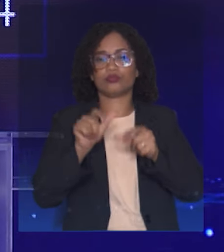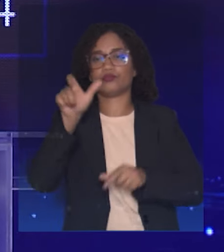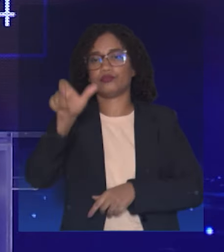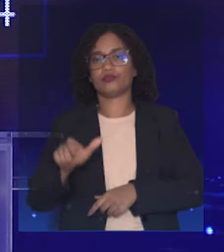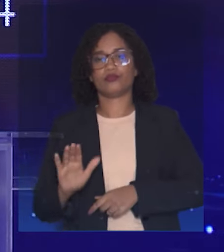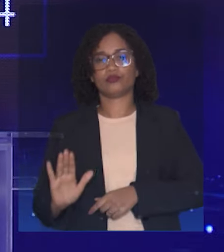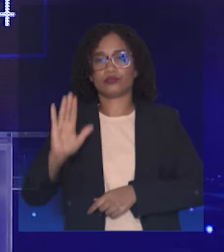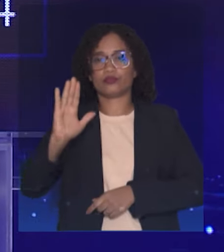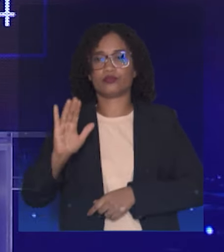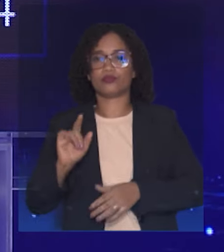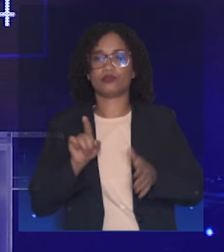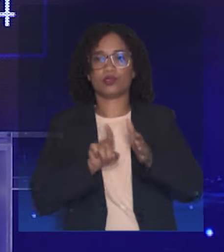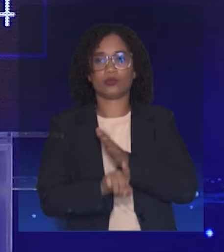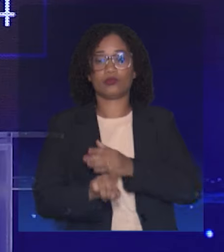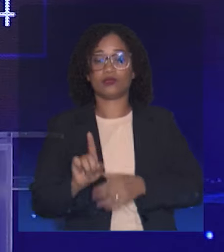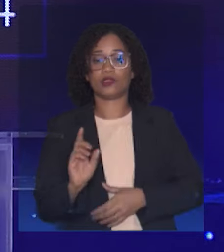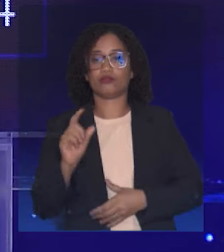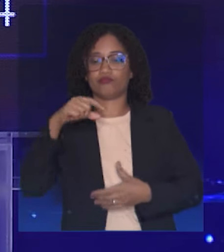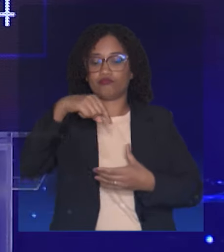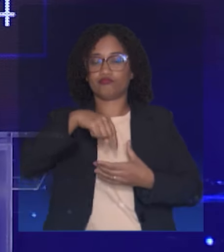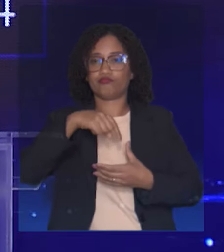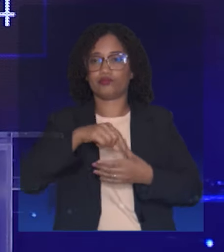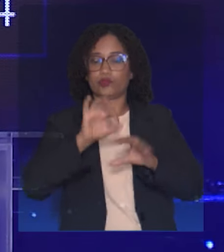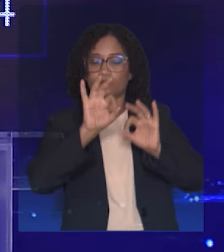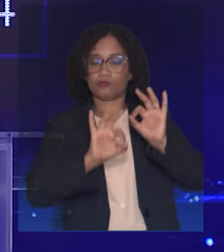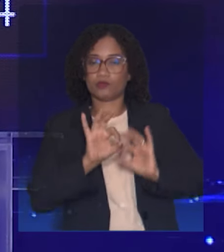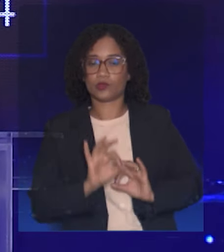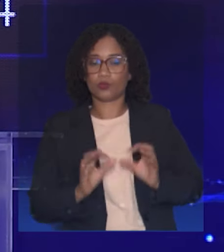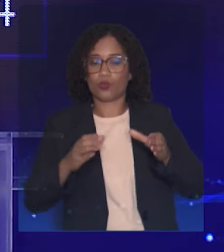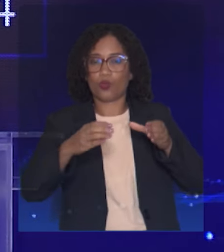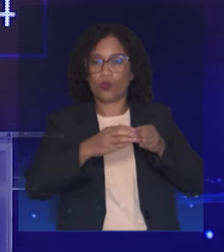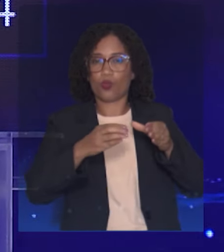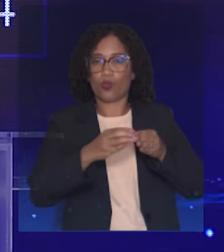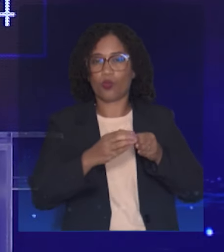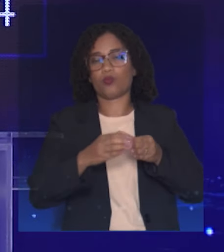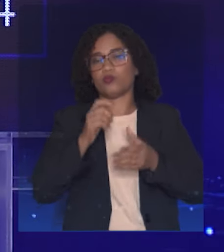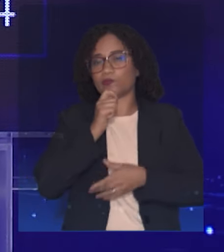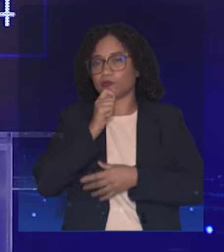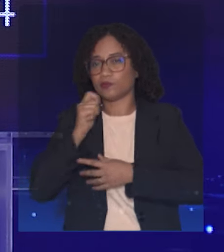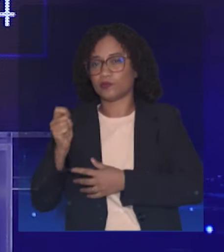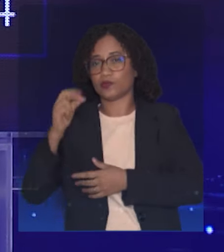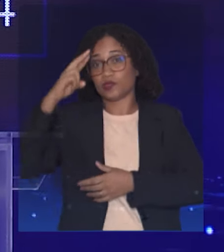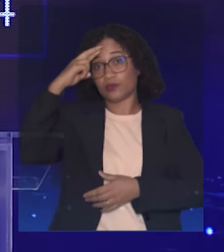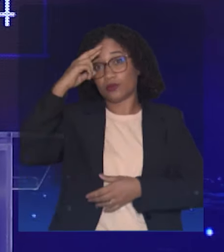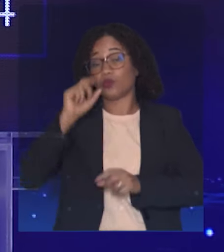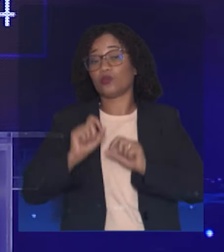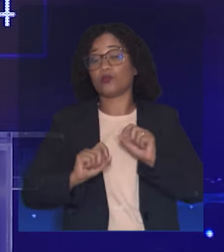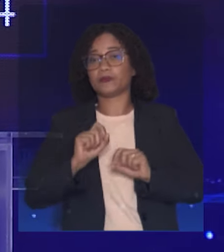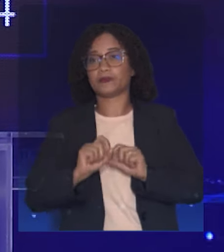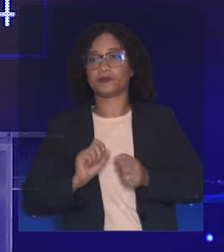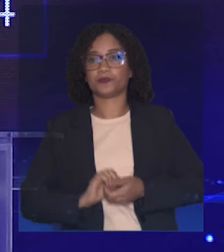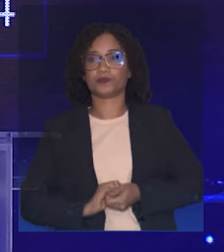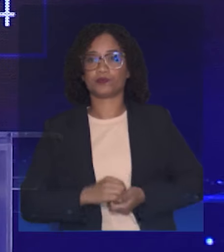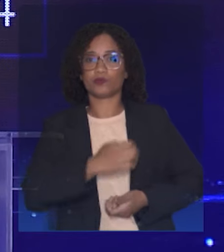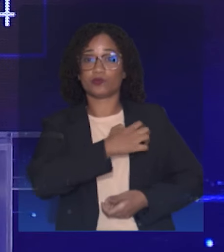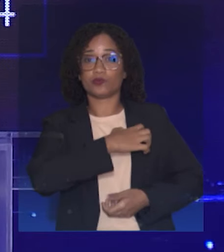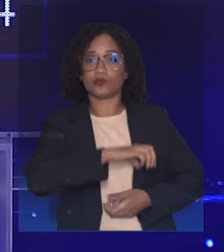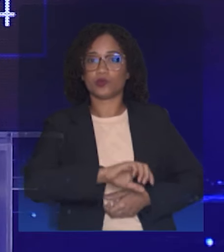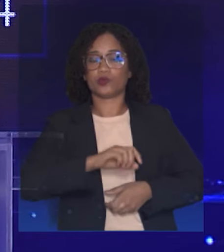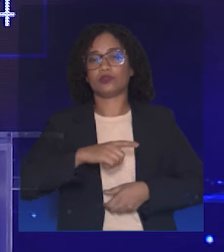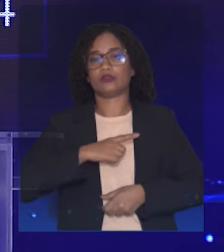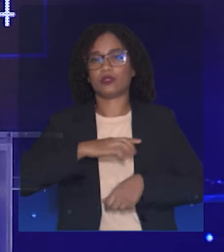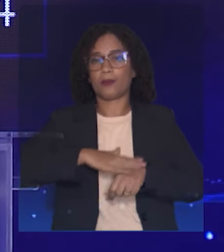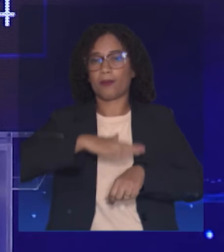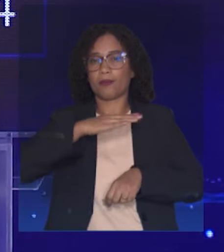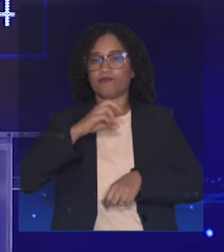foi elaborada pela produção de jornalismo da Band, e é a seguinte. Salvador tem mais de 5 mil pessoas em